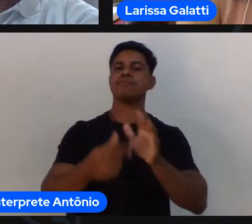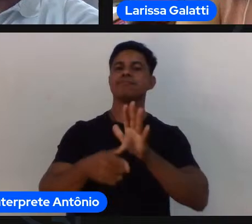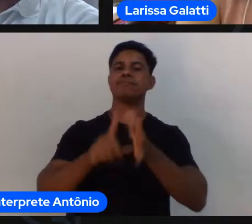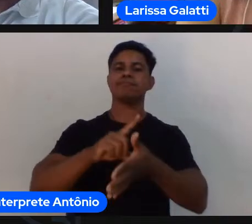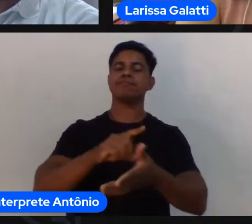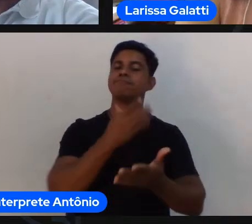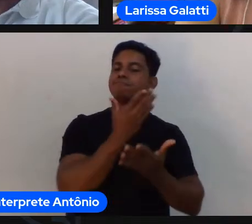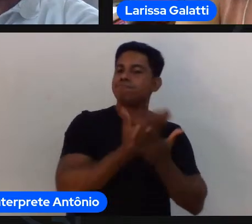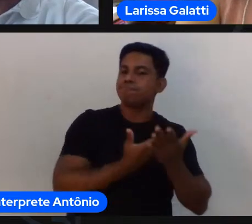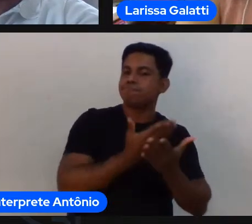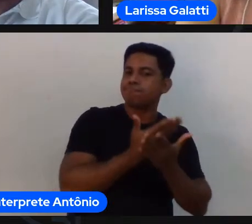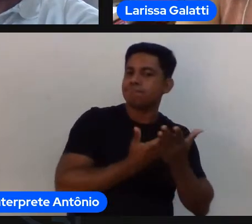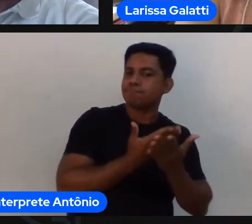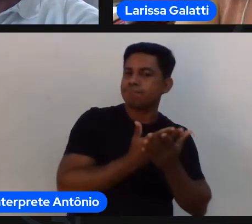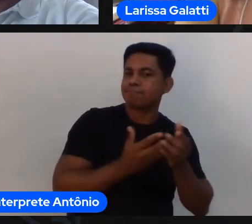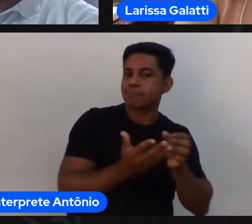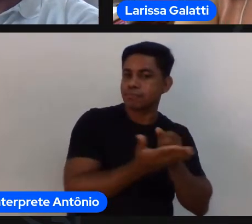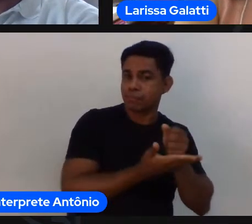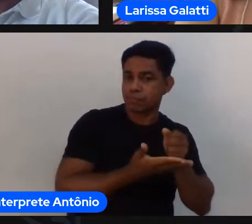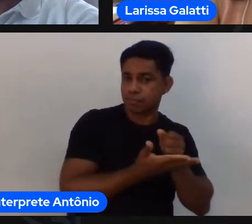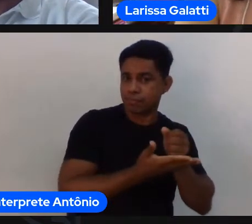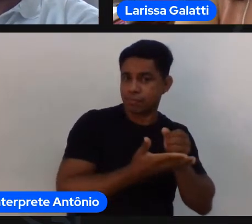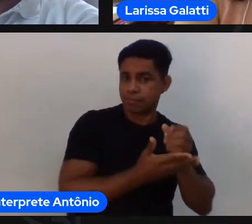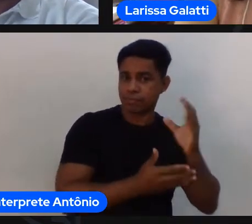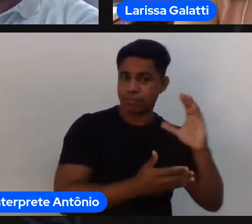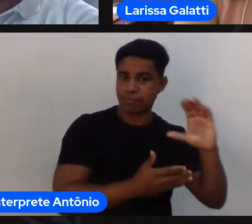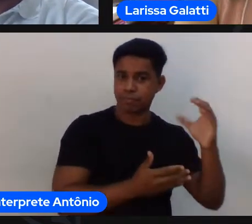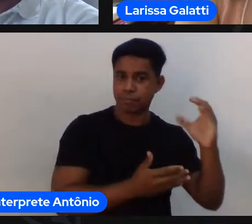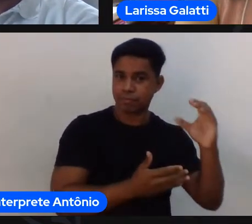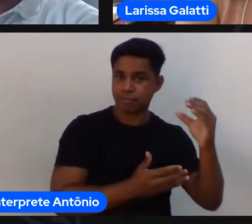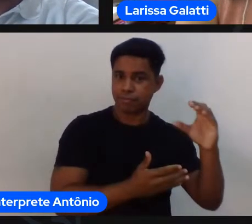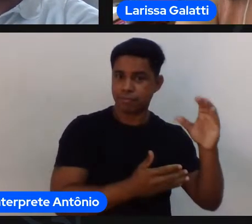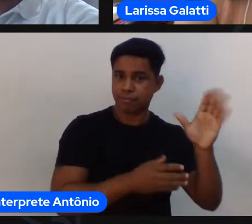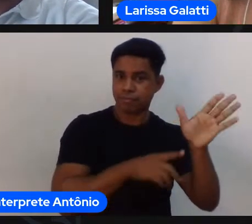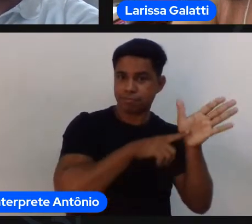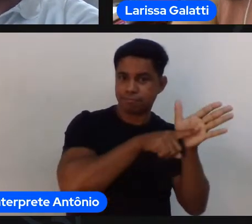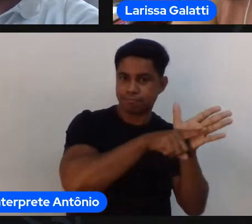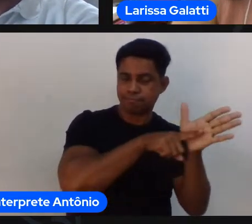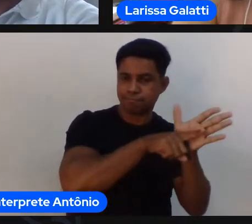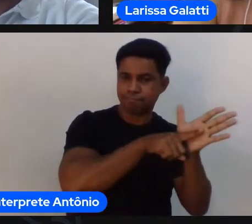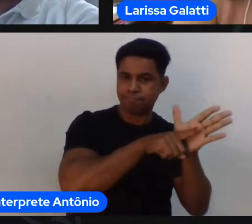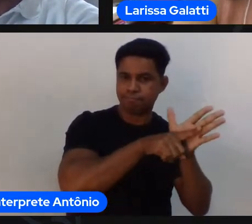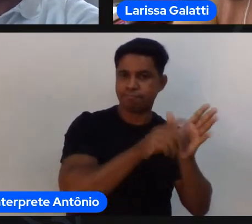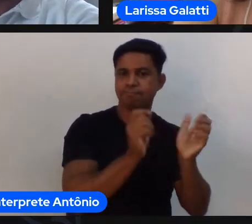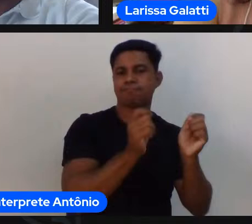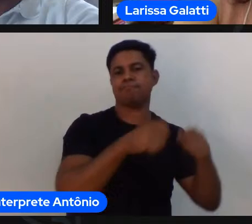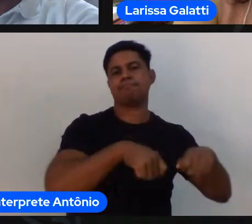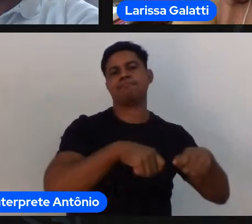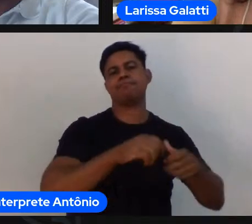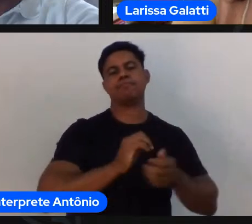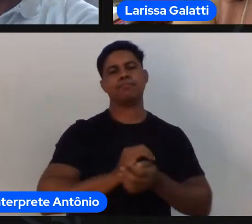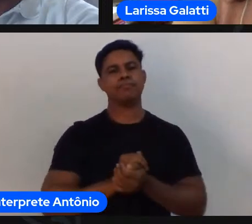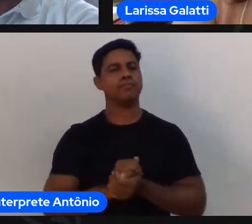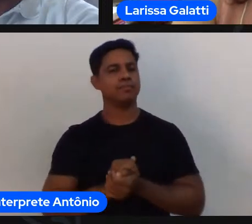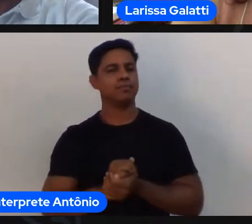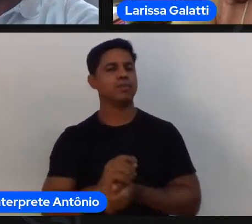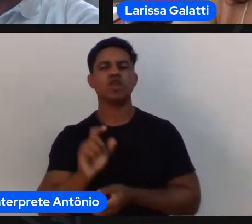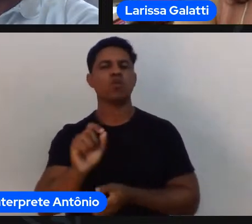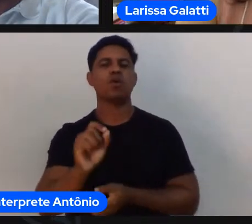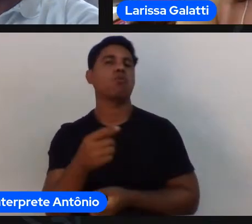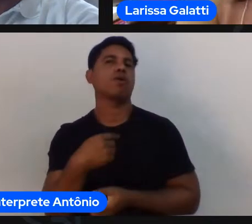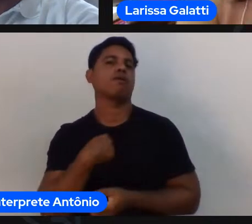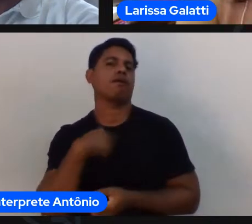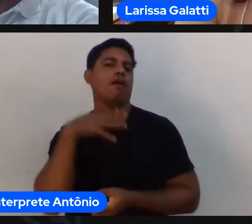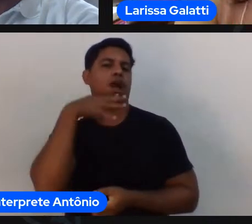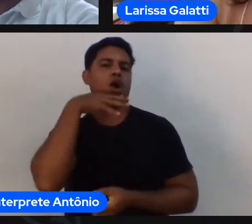ciência a ciência não vai nos dar verdade ela vai nos dar tendências né tendências não a partir do que eu acho do que eu queria do que eu acho